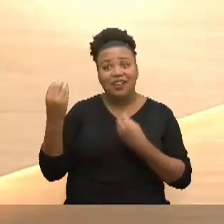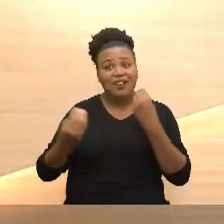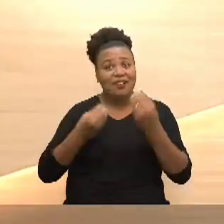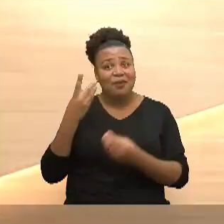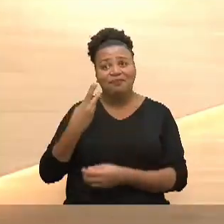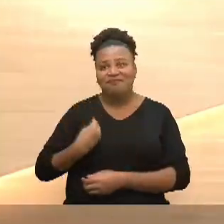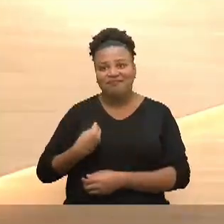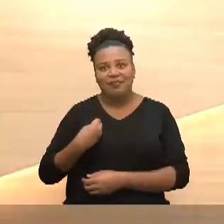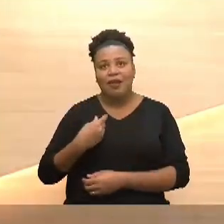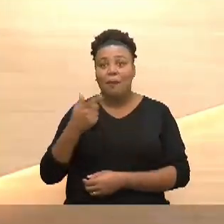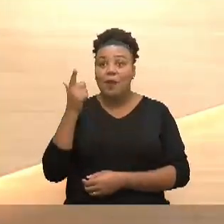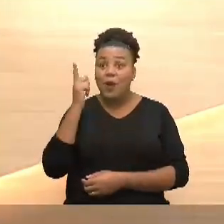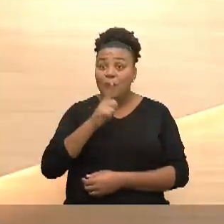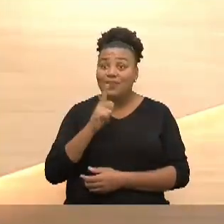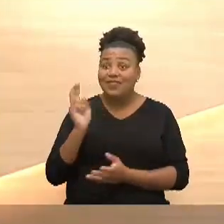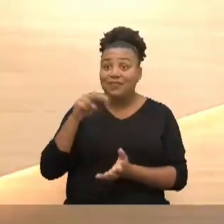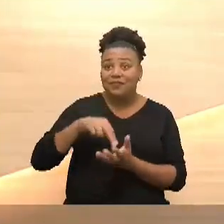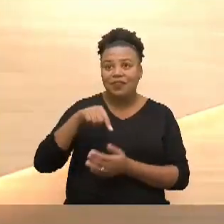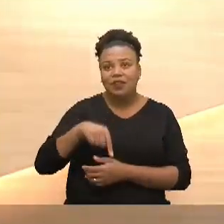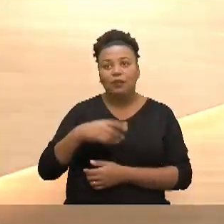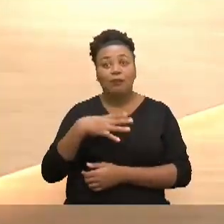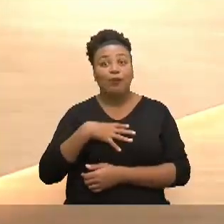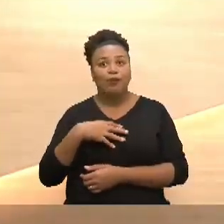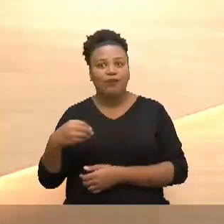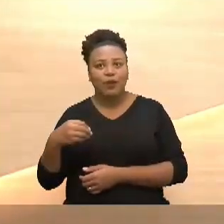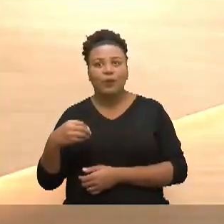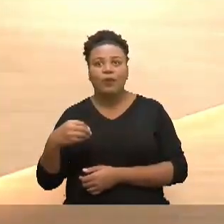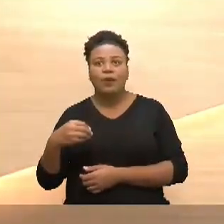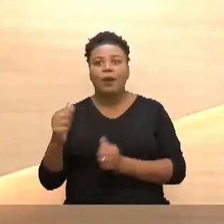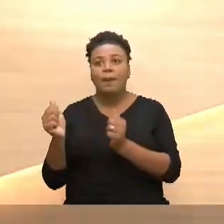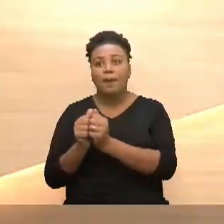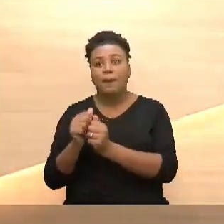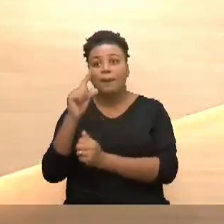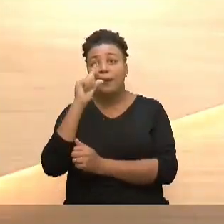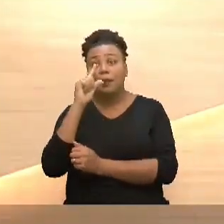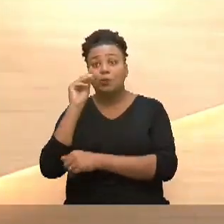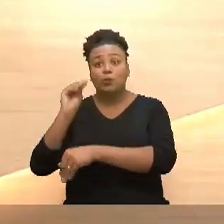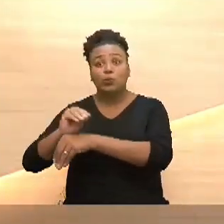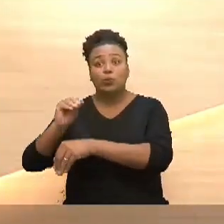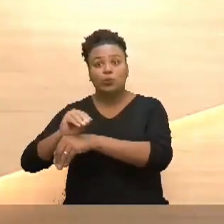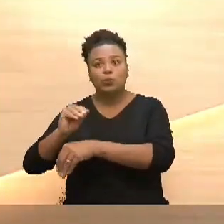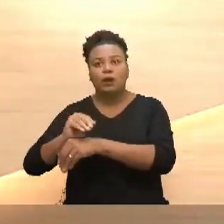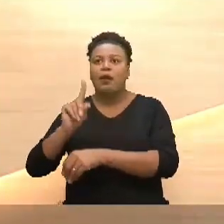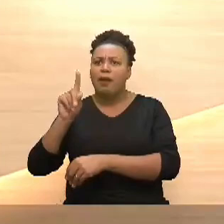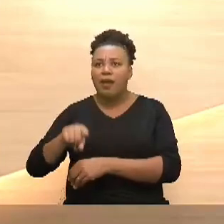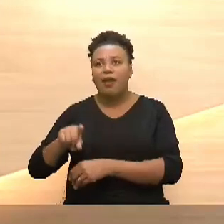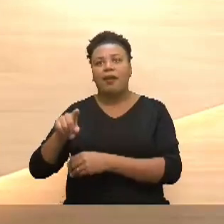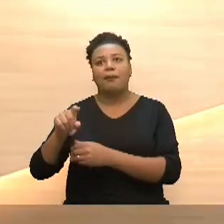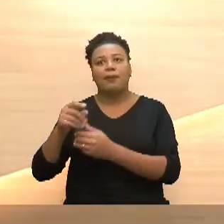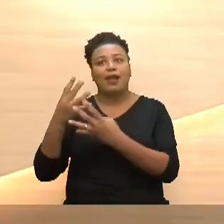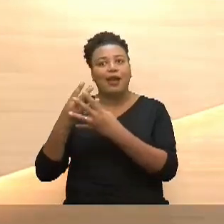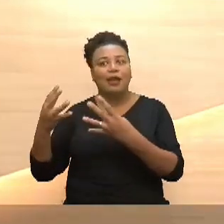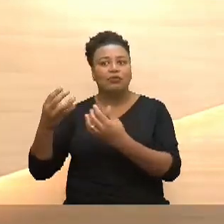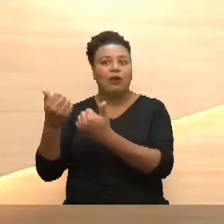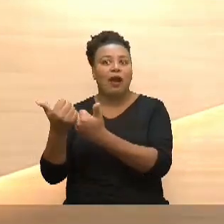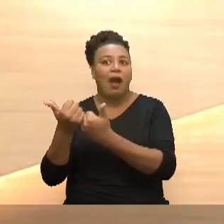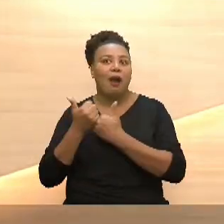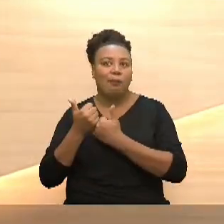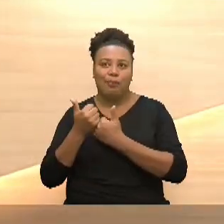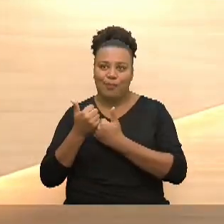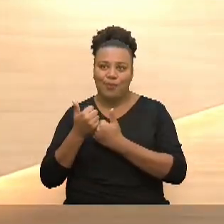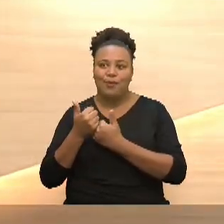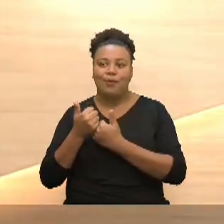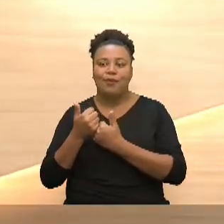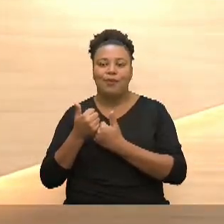né até para eu estar aqui agora meus filhos estão com a minha mãe que é a minha rede de apoio e